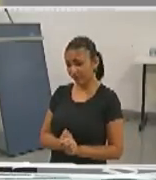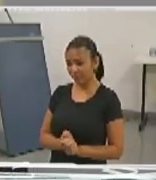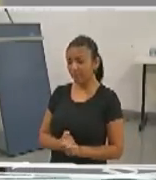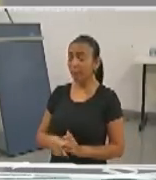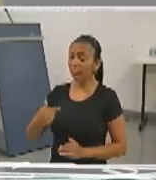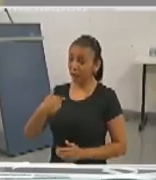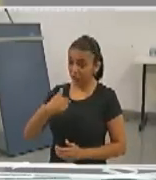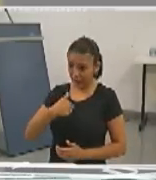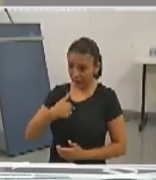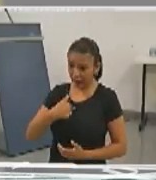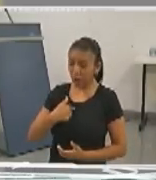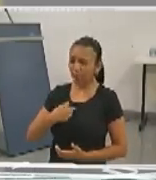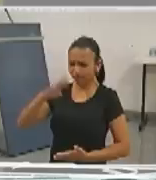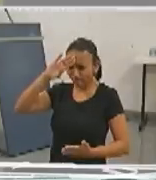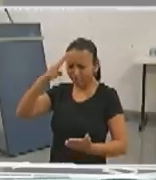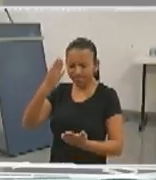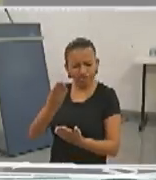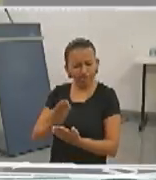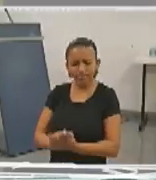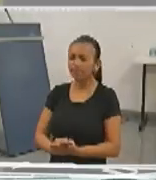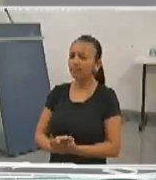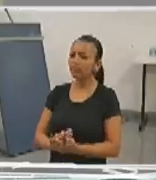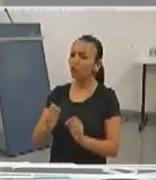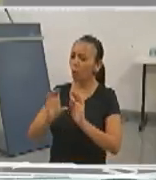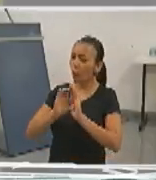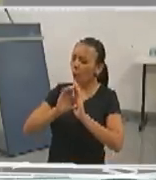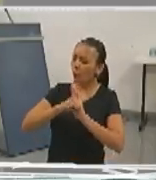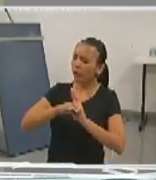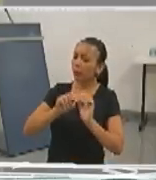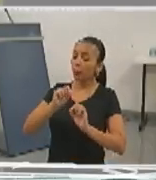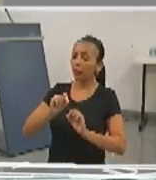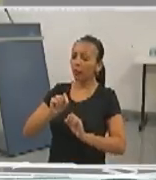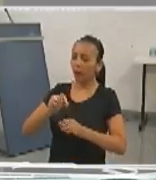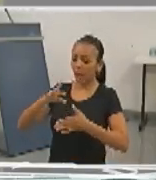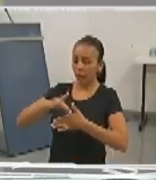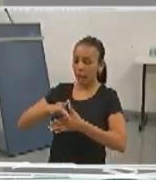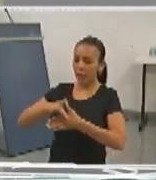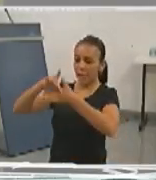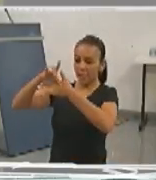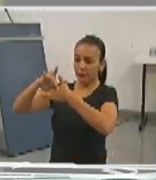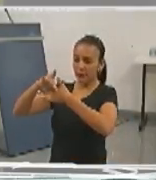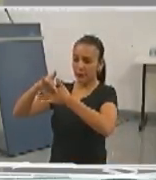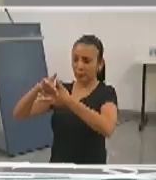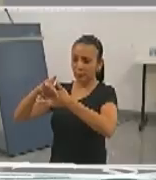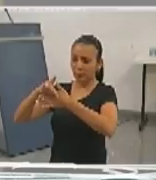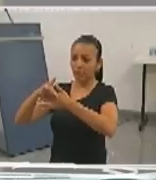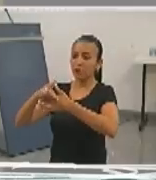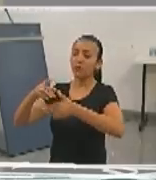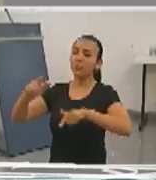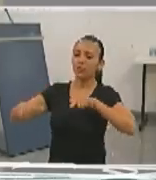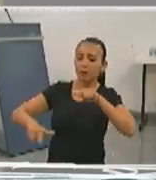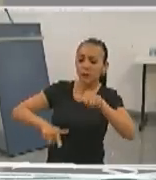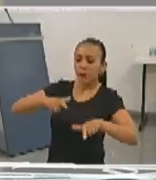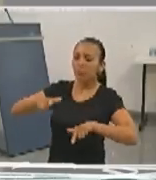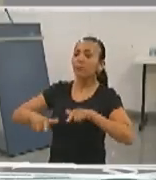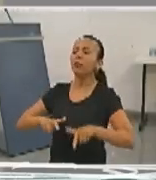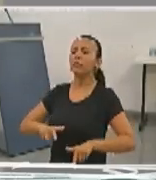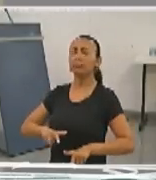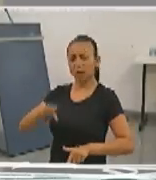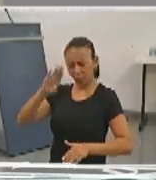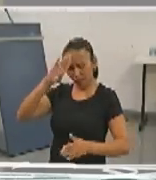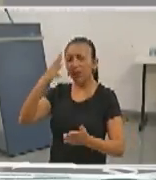Eu acredito muito no conceito de liderança servidora. Acredito muito nesse conceito, quem